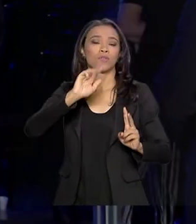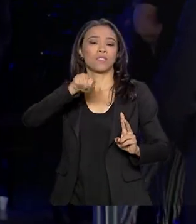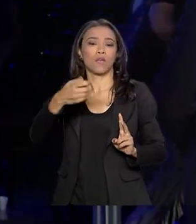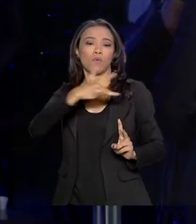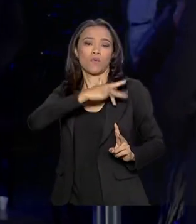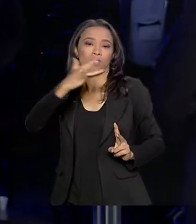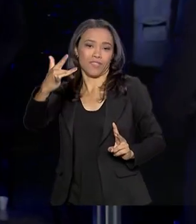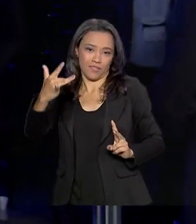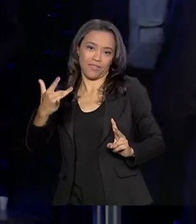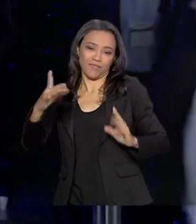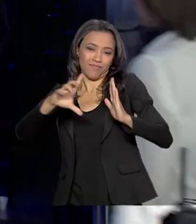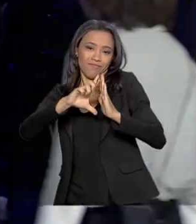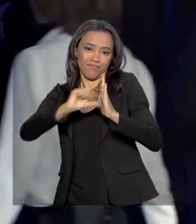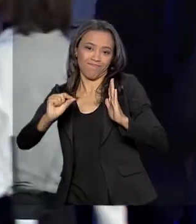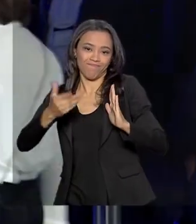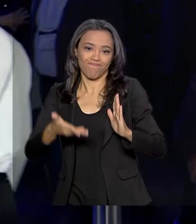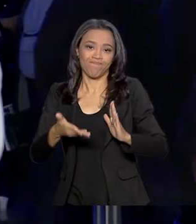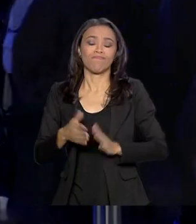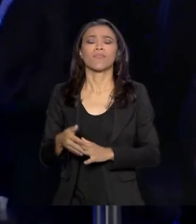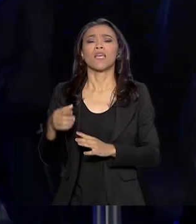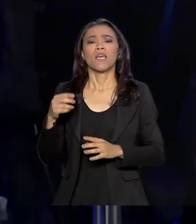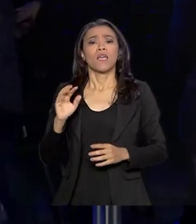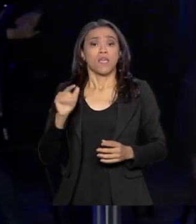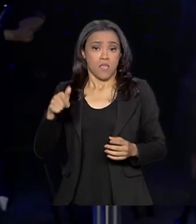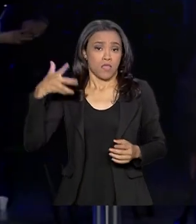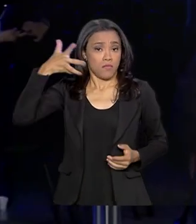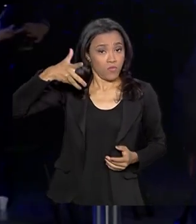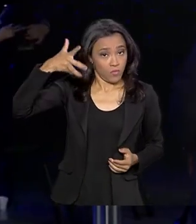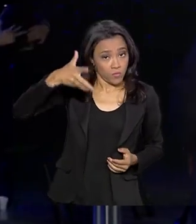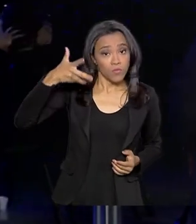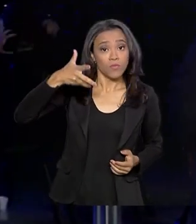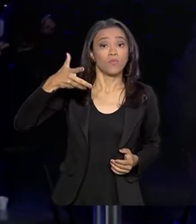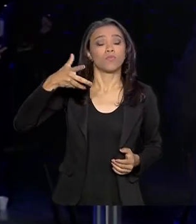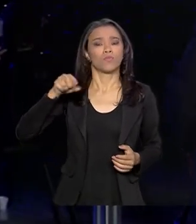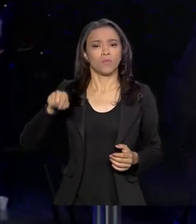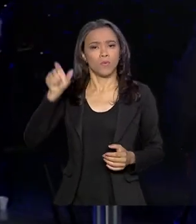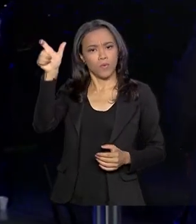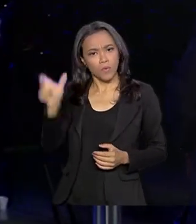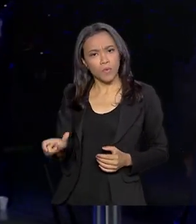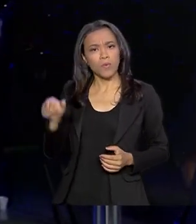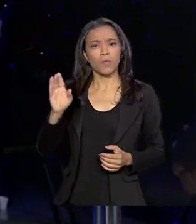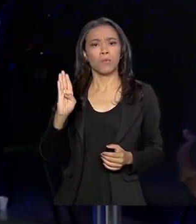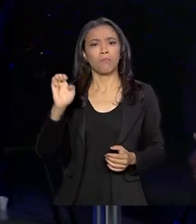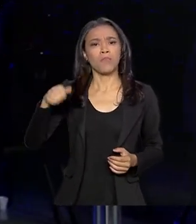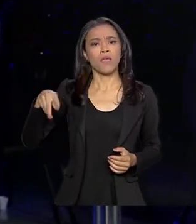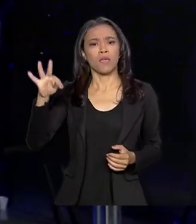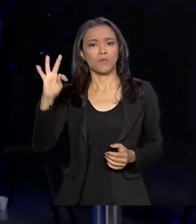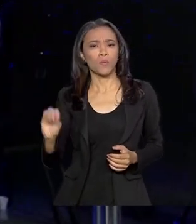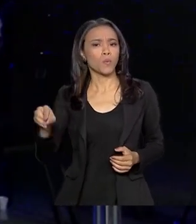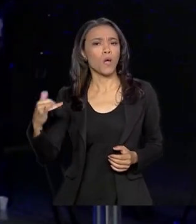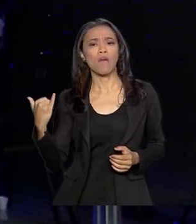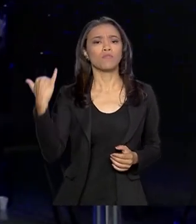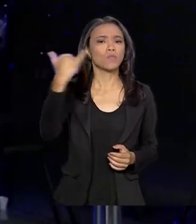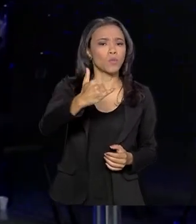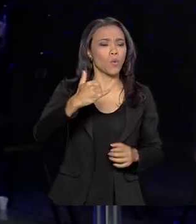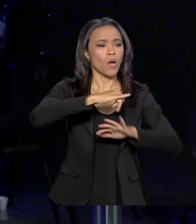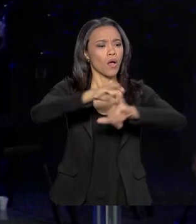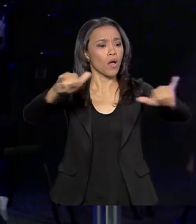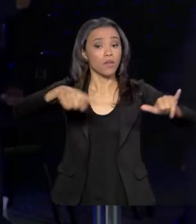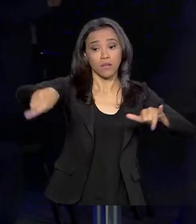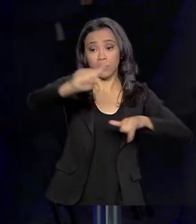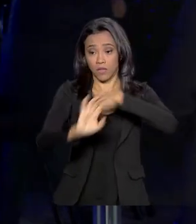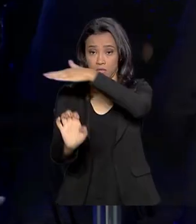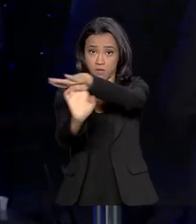Lorenzoni. Nas palavras que deu aqui aos participantes, Bento Albuquerque trouxe um recado para os empresários do